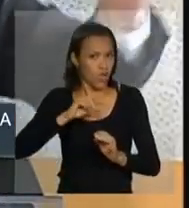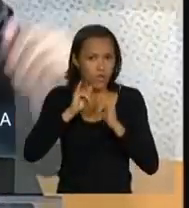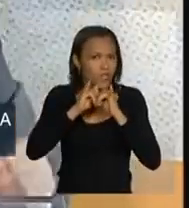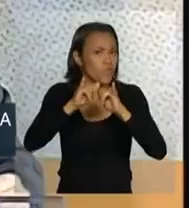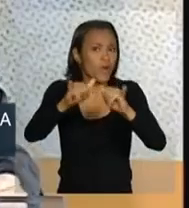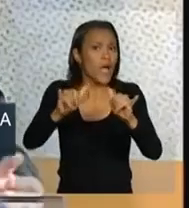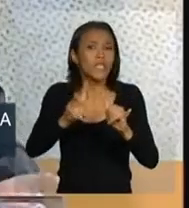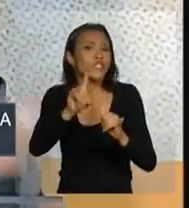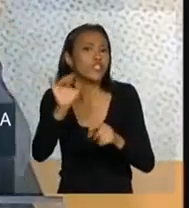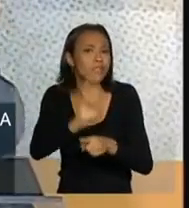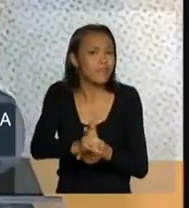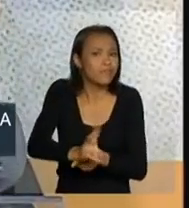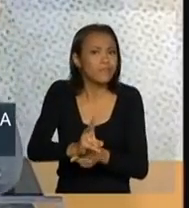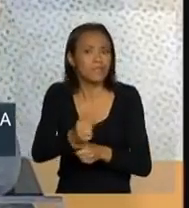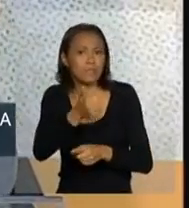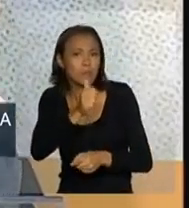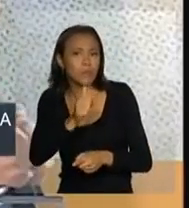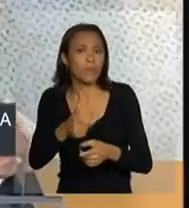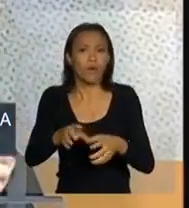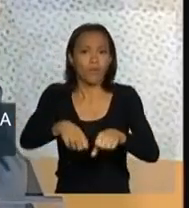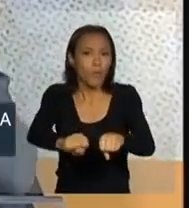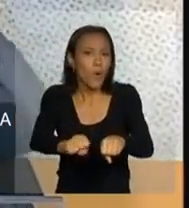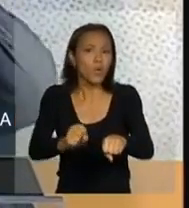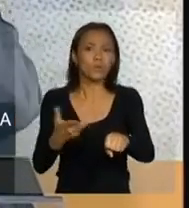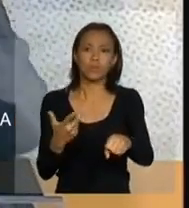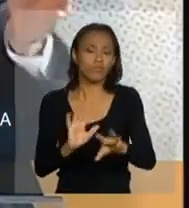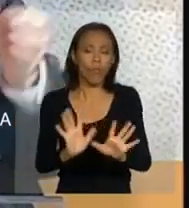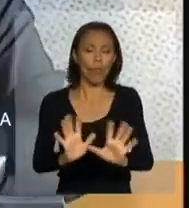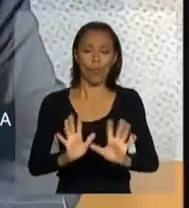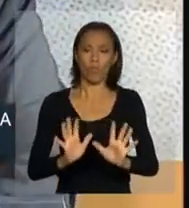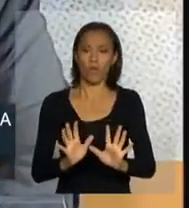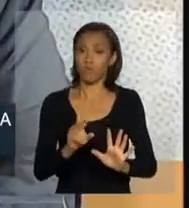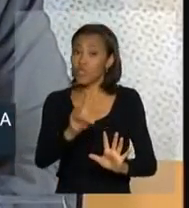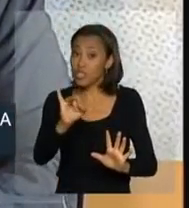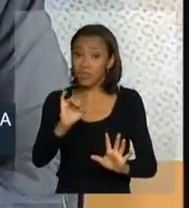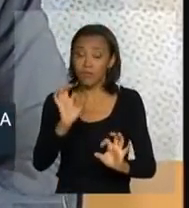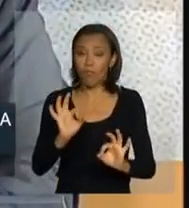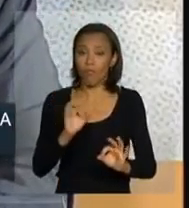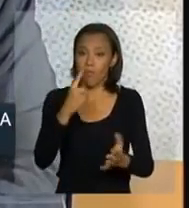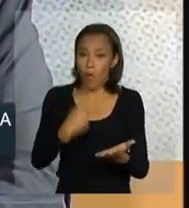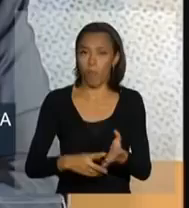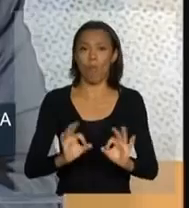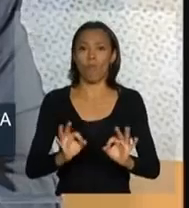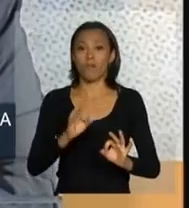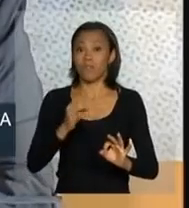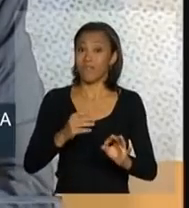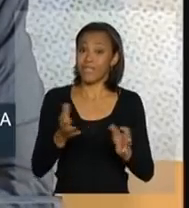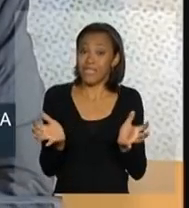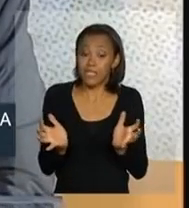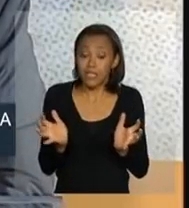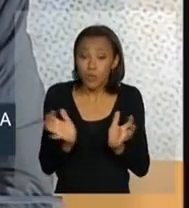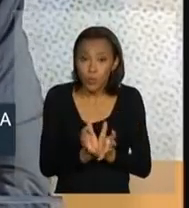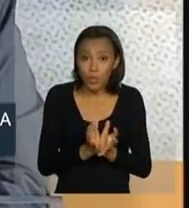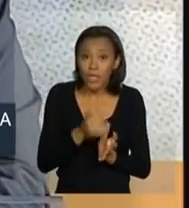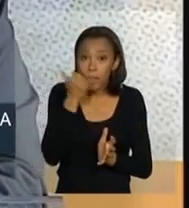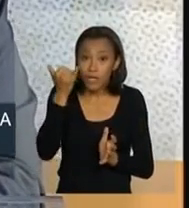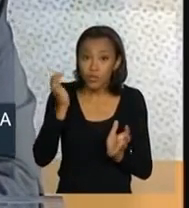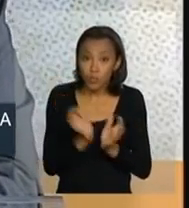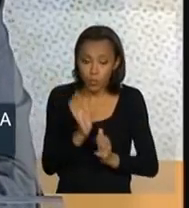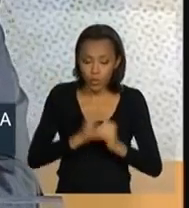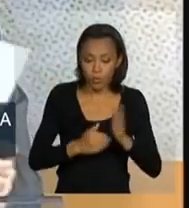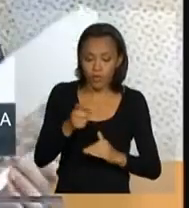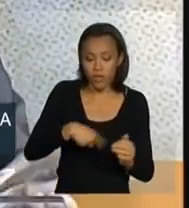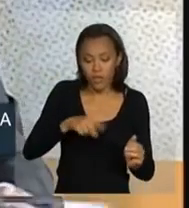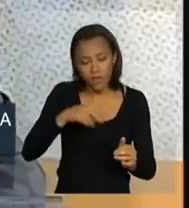tal dia será a alcoolemia, tal dia será a motocicleta, óbvio. Isso será feito de acordo com a nossa avaliação e com as informações que nós temos